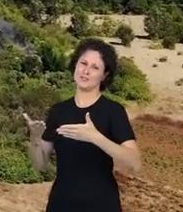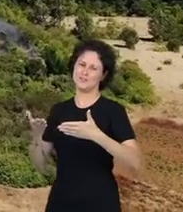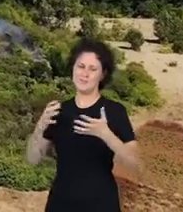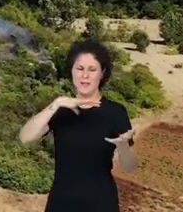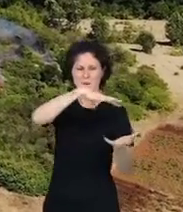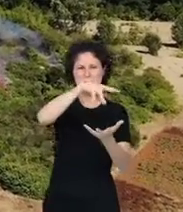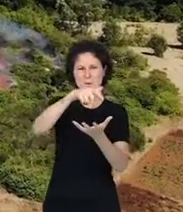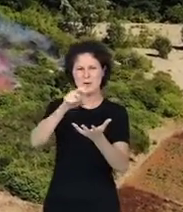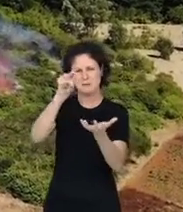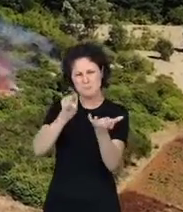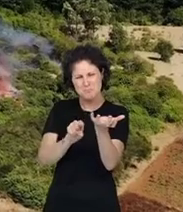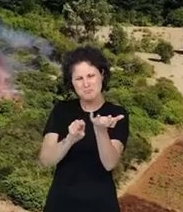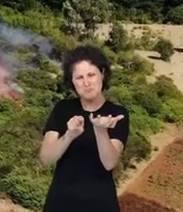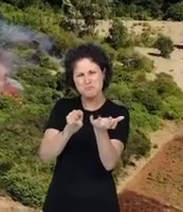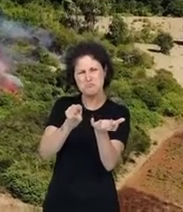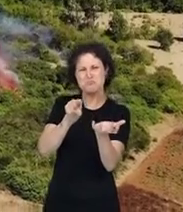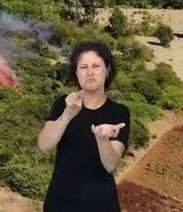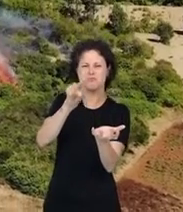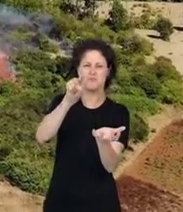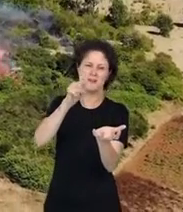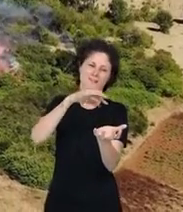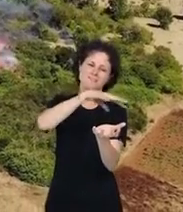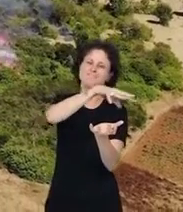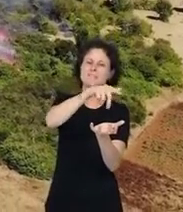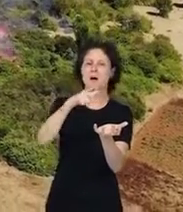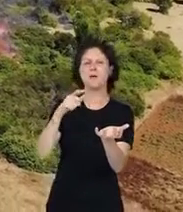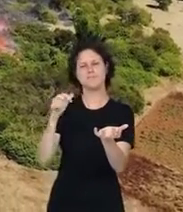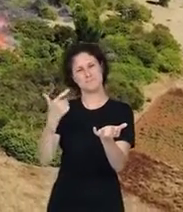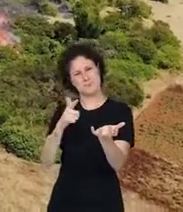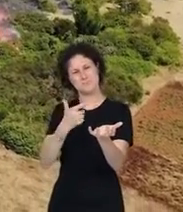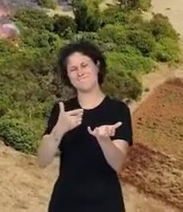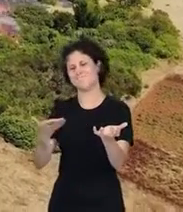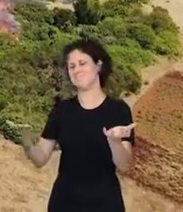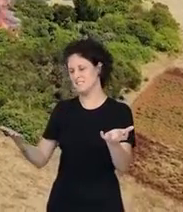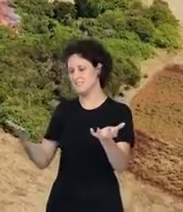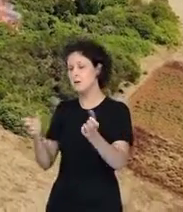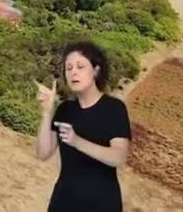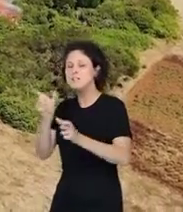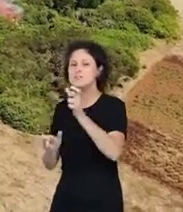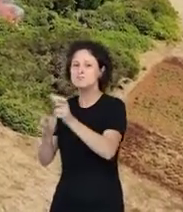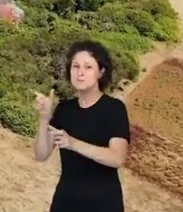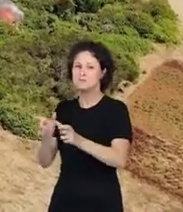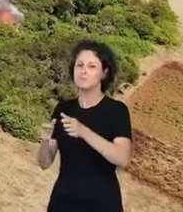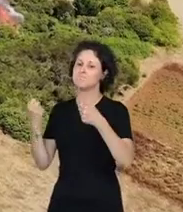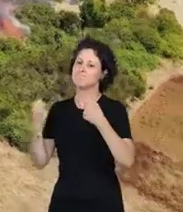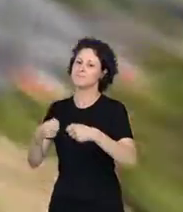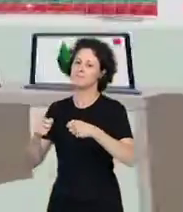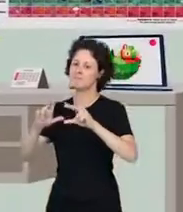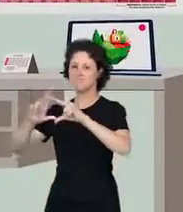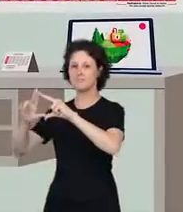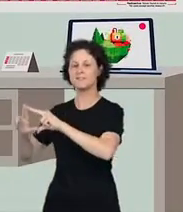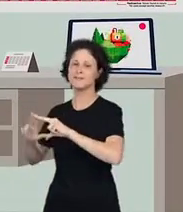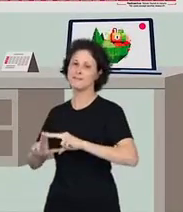Isso causa muitos problemas ao meio ambiente, não só por causa da retirada das árvores, mas também para os seres vivos que vivem nessa região.